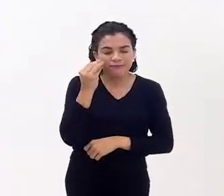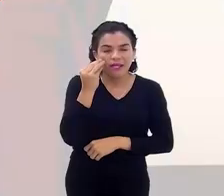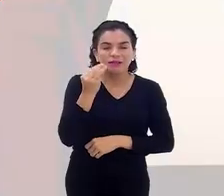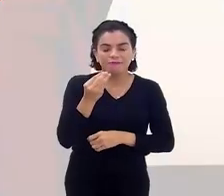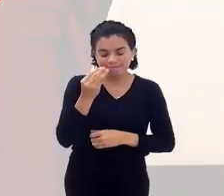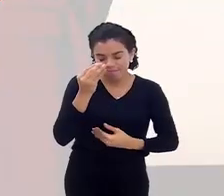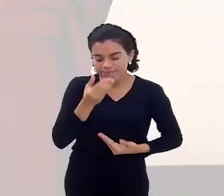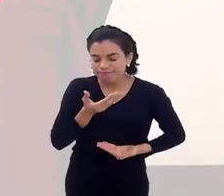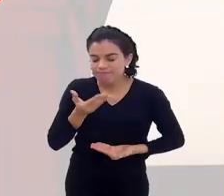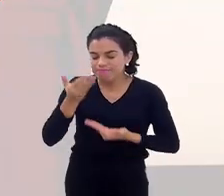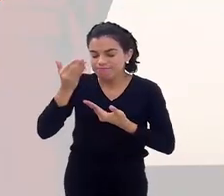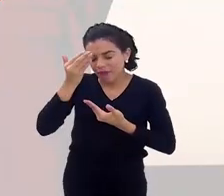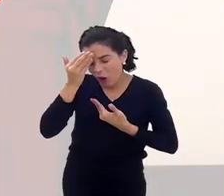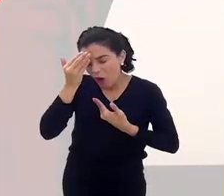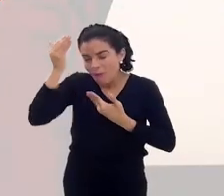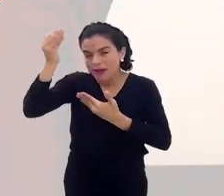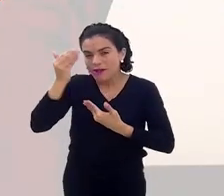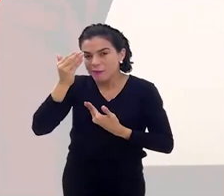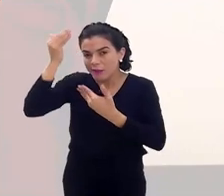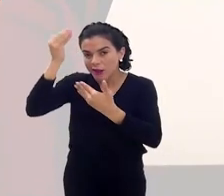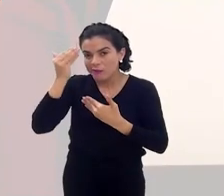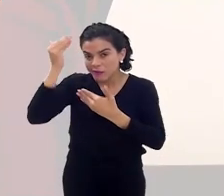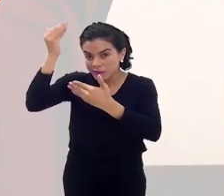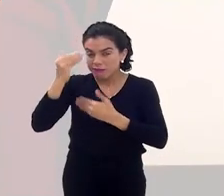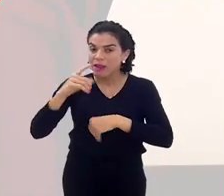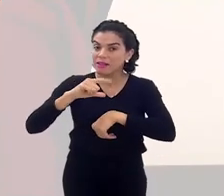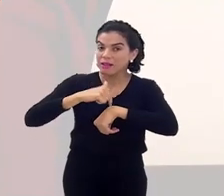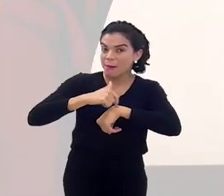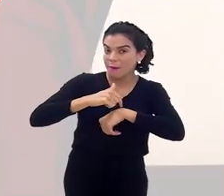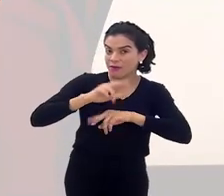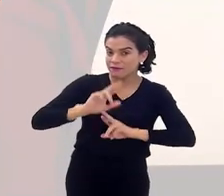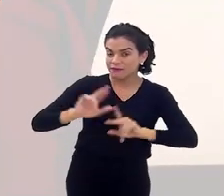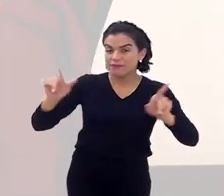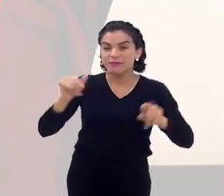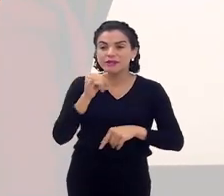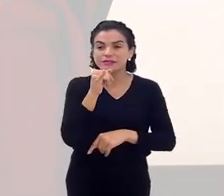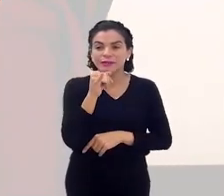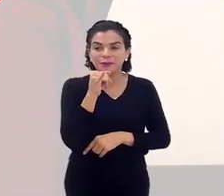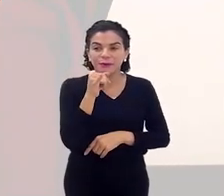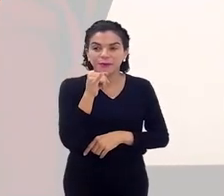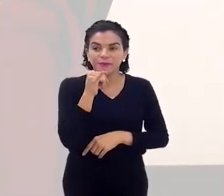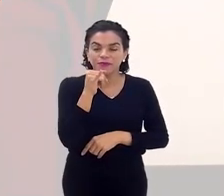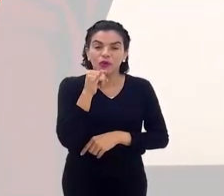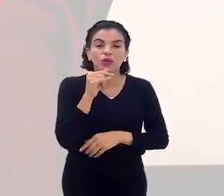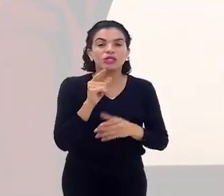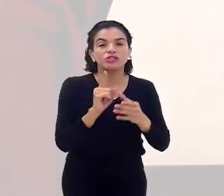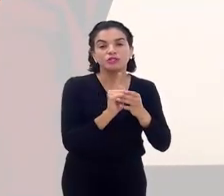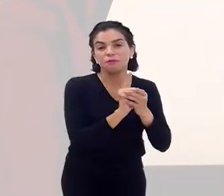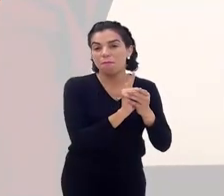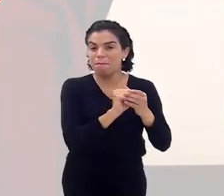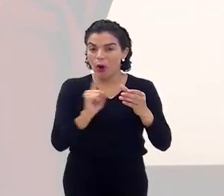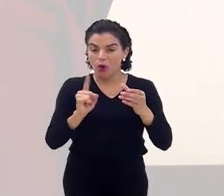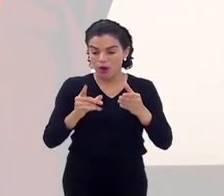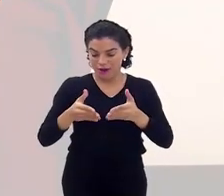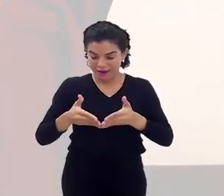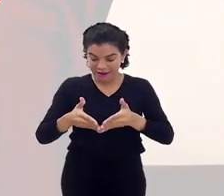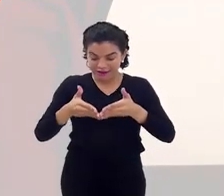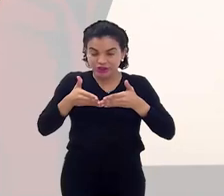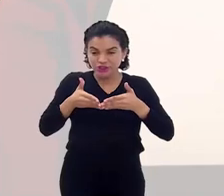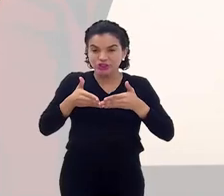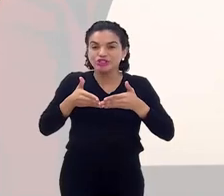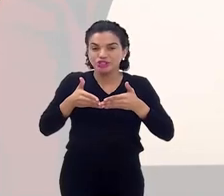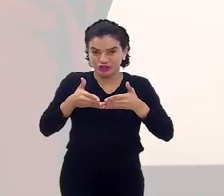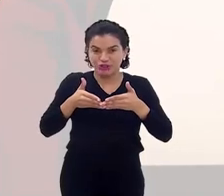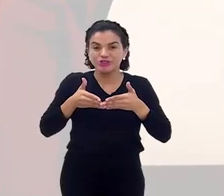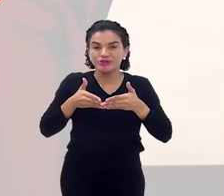a gente tenta fazer esse oferecimento. Agora, tem ocasiões diferentes, né? Por exemplo, assim, quando a gente faz retiro, né?